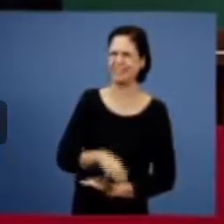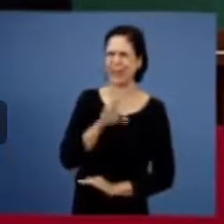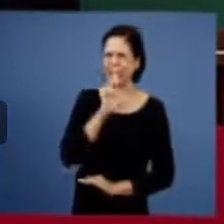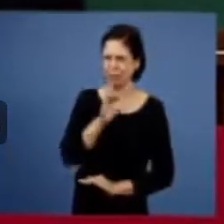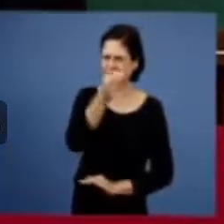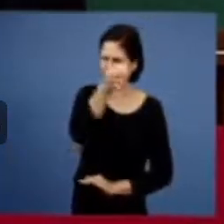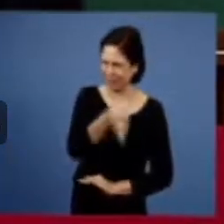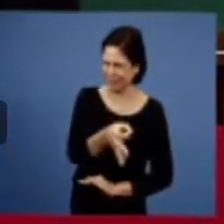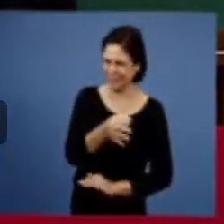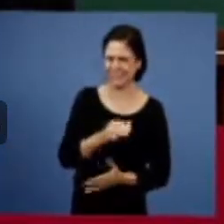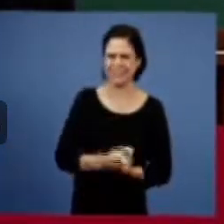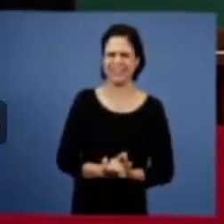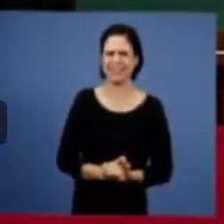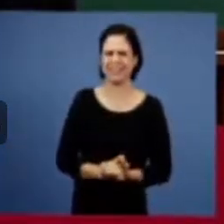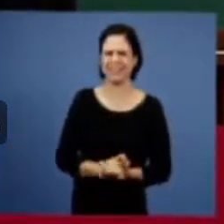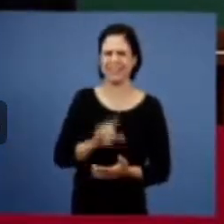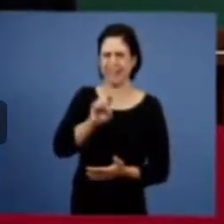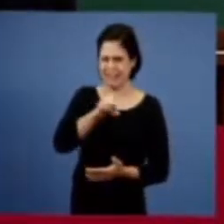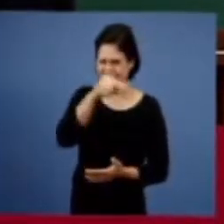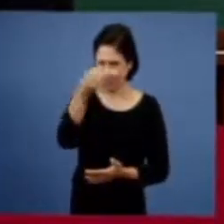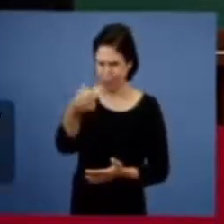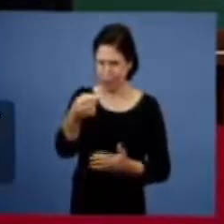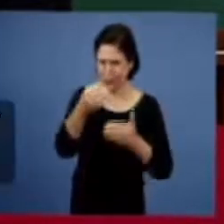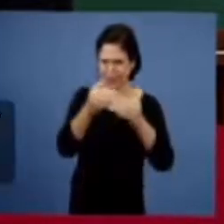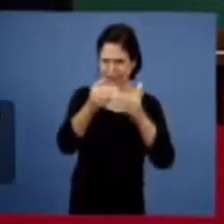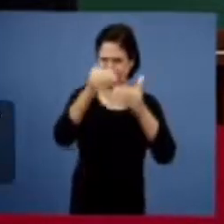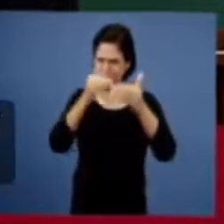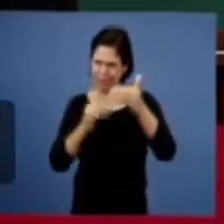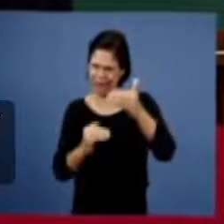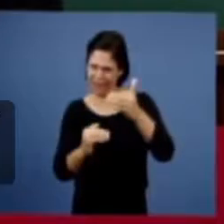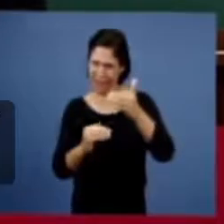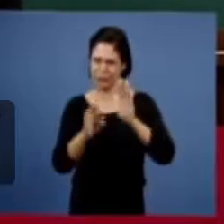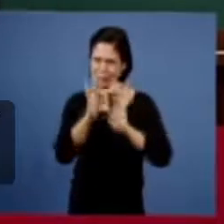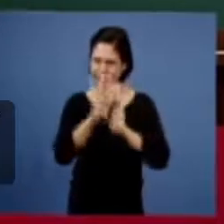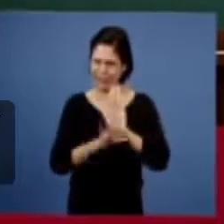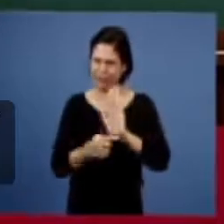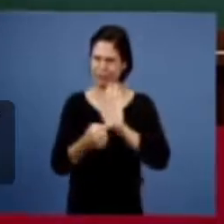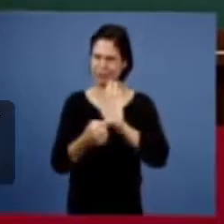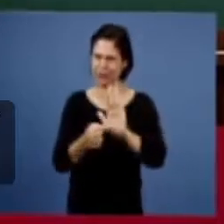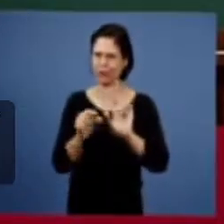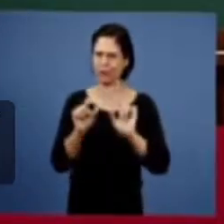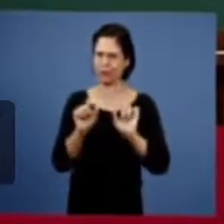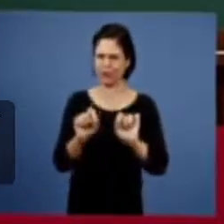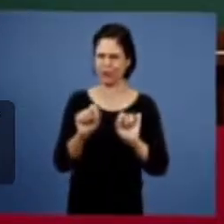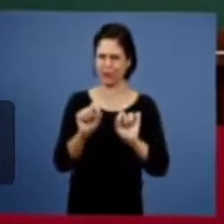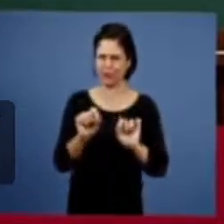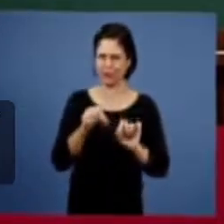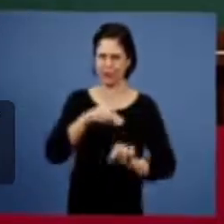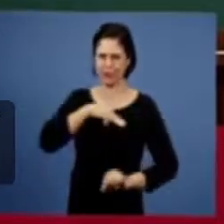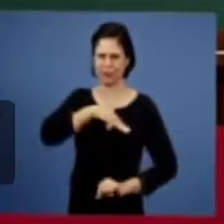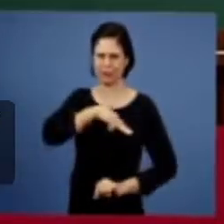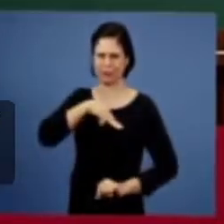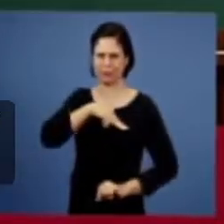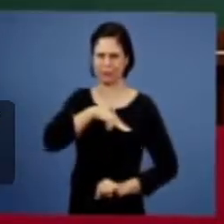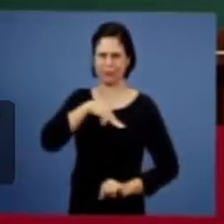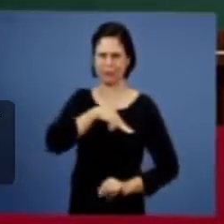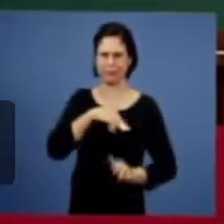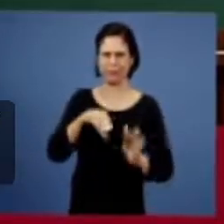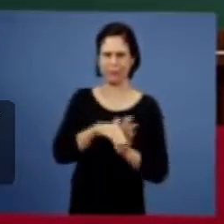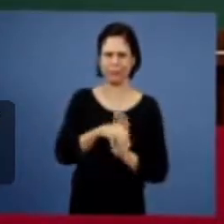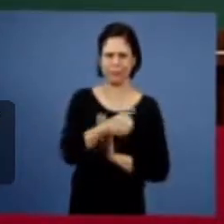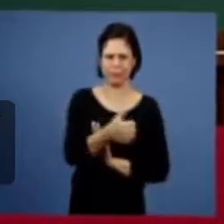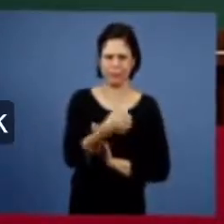aqui, é um comentário feito pelo Senhor Jesus, os irmãos podem olhar o texto em Mateus capítulo 13,